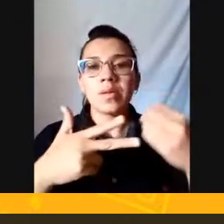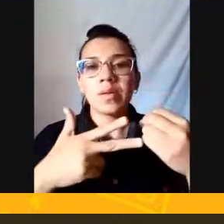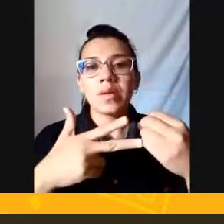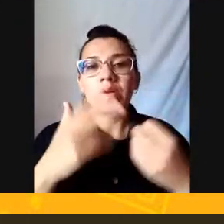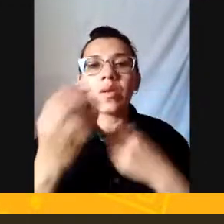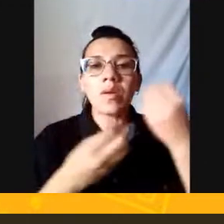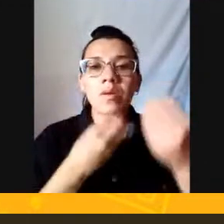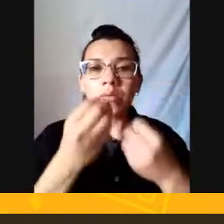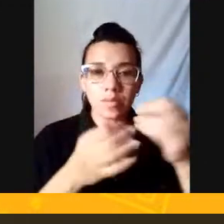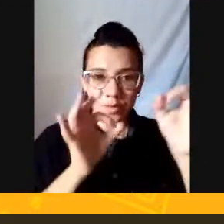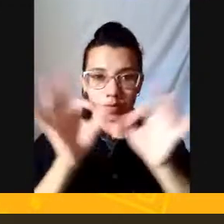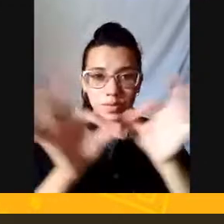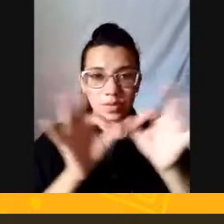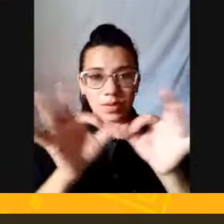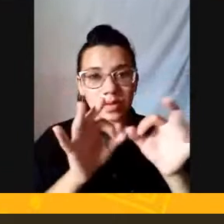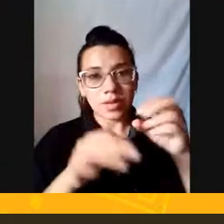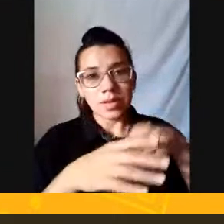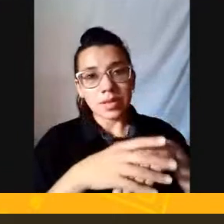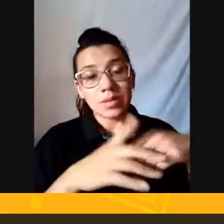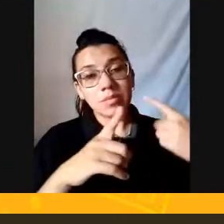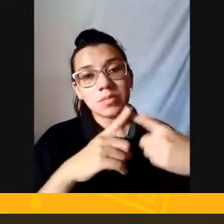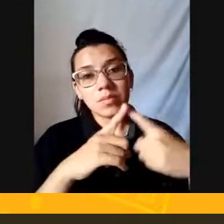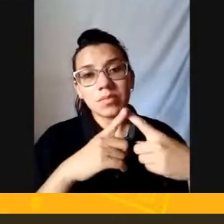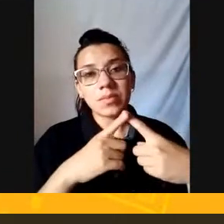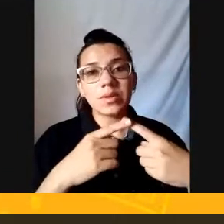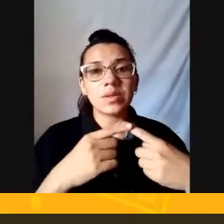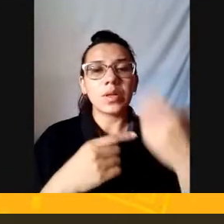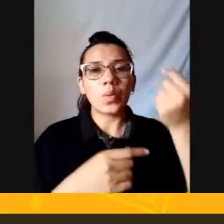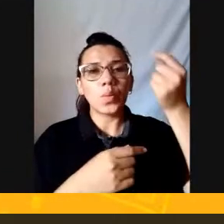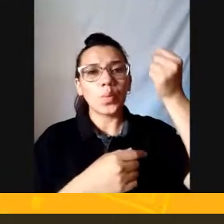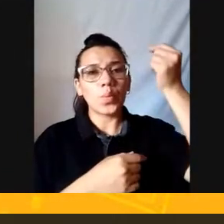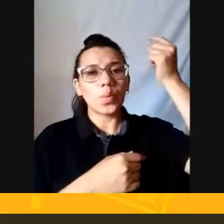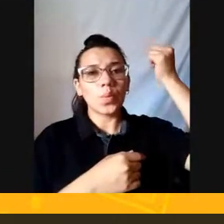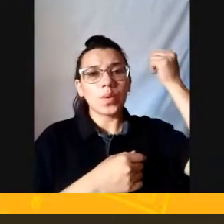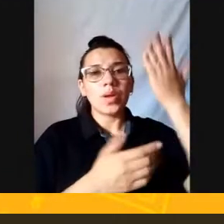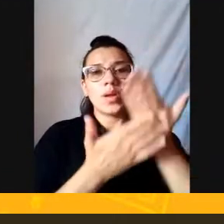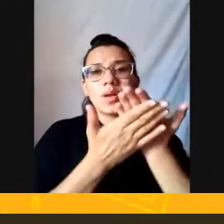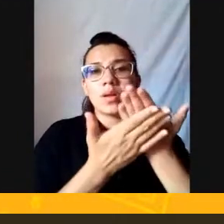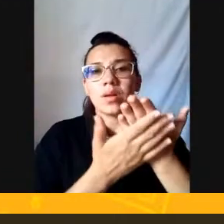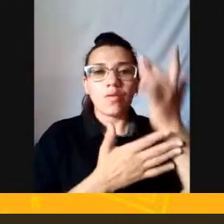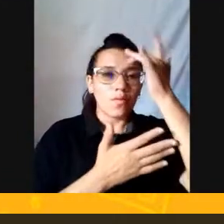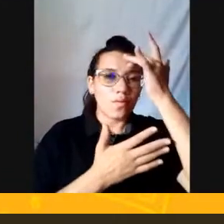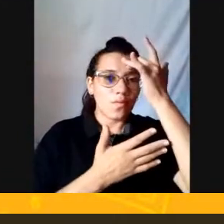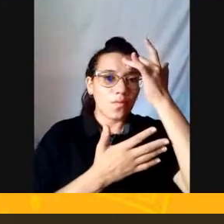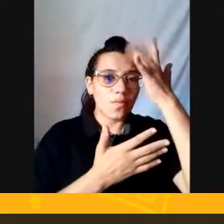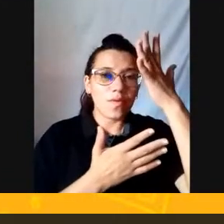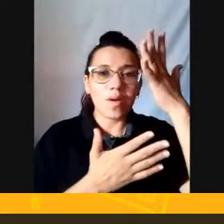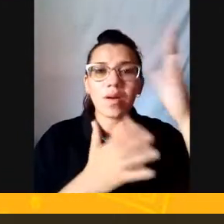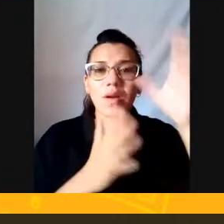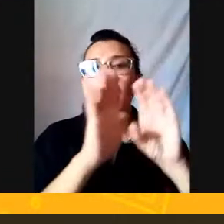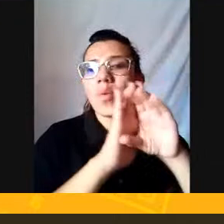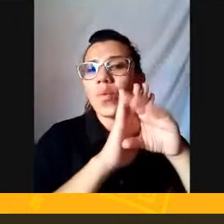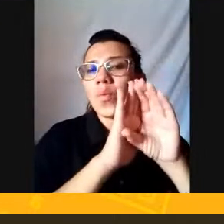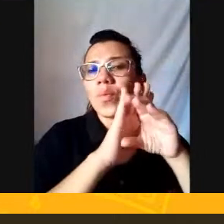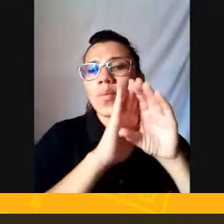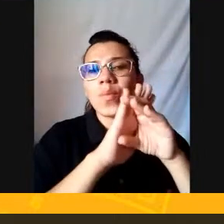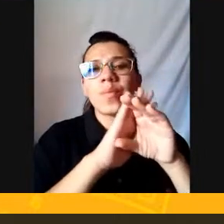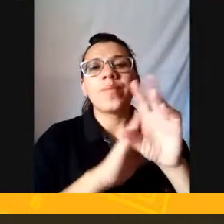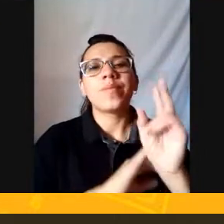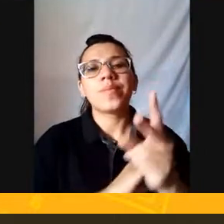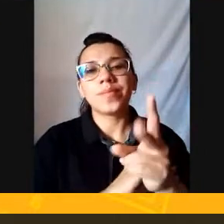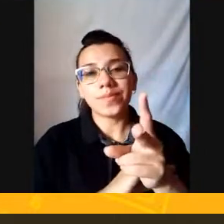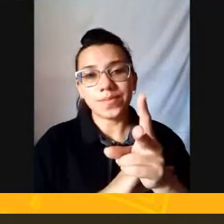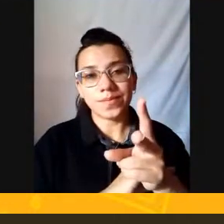Porque quando eu estudei Isso era muito fácil Gente Era uma questão Conceitual O tempo inteiro Então eu sabia Daquele